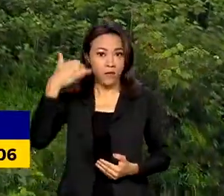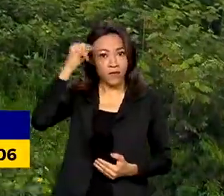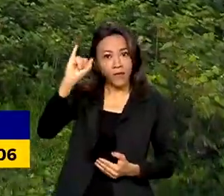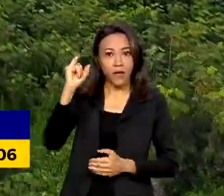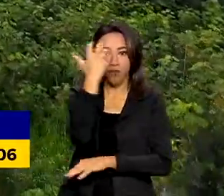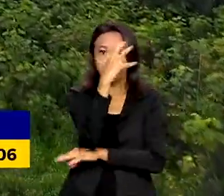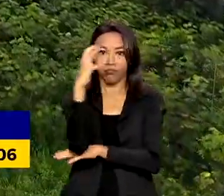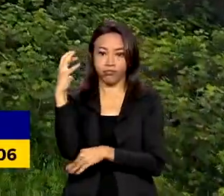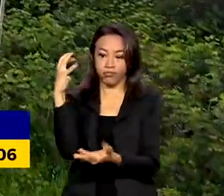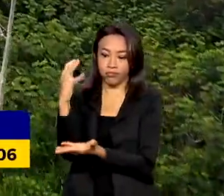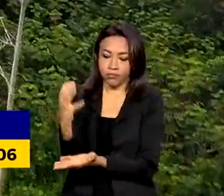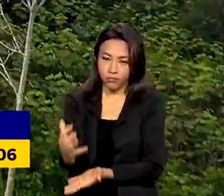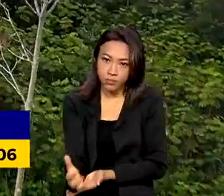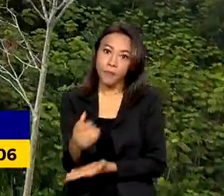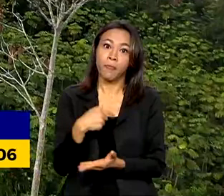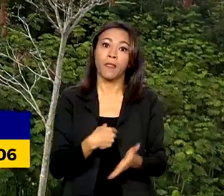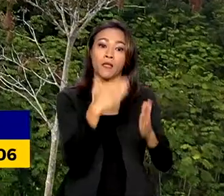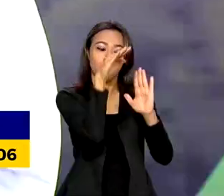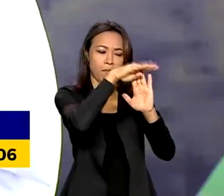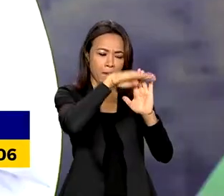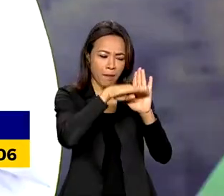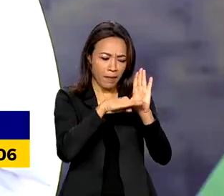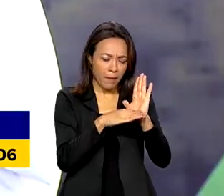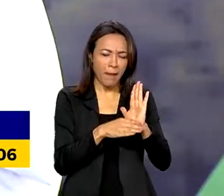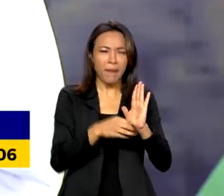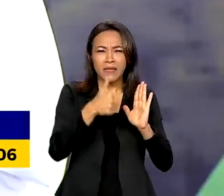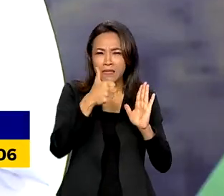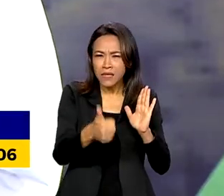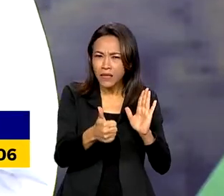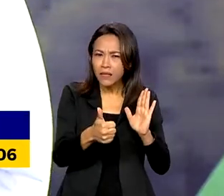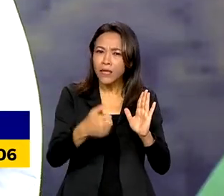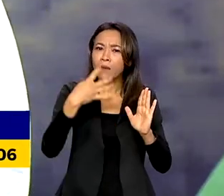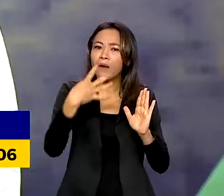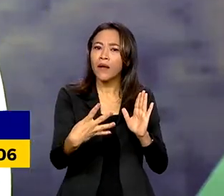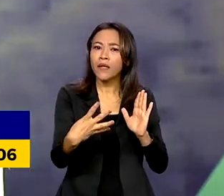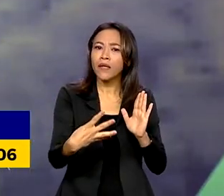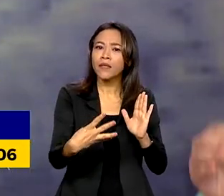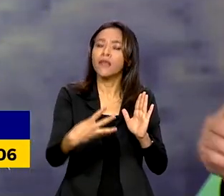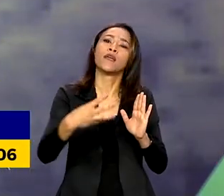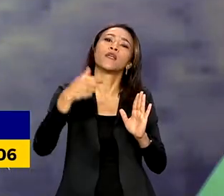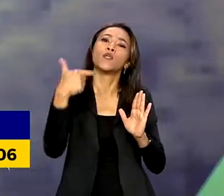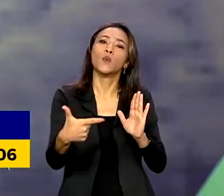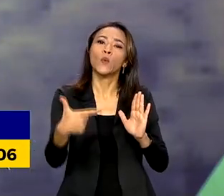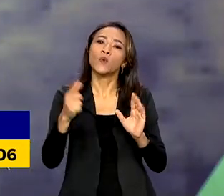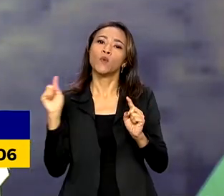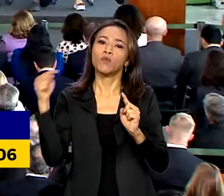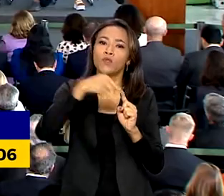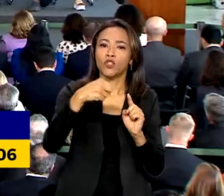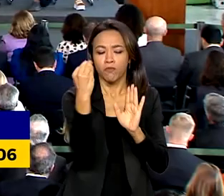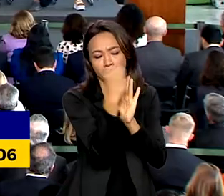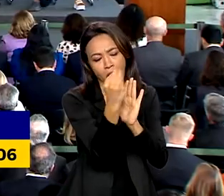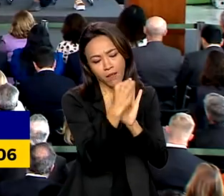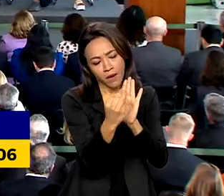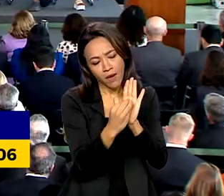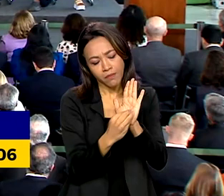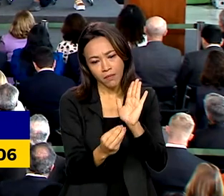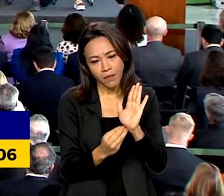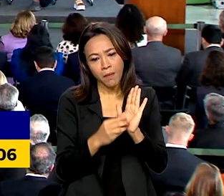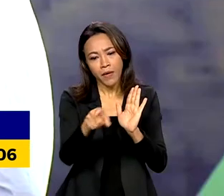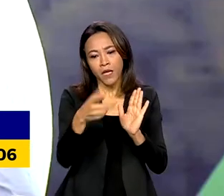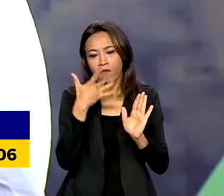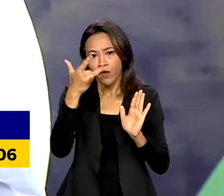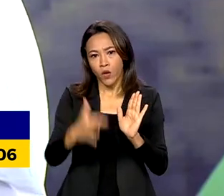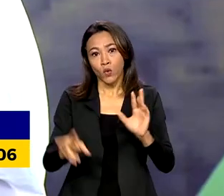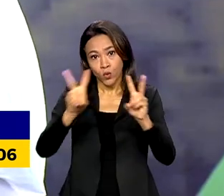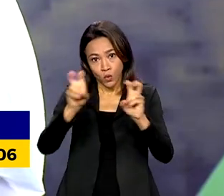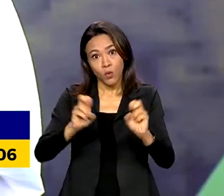plano tem 142 metas. A ministra Marina Silva reforçou o compromisso do governo com a sustentabilidade.